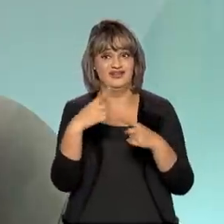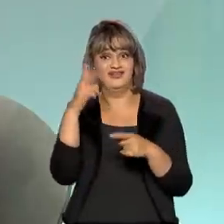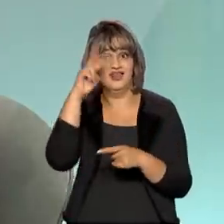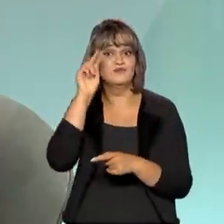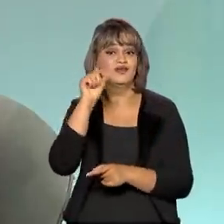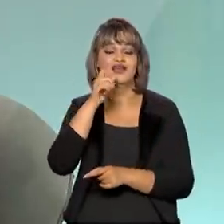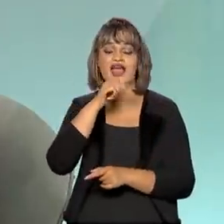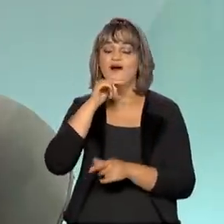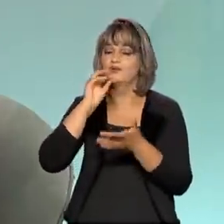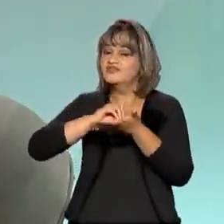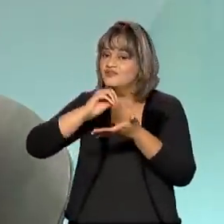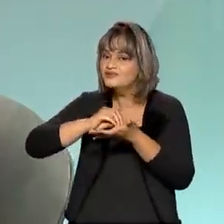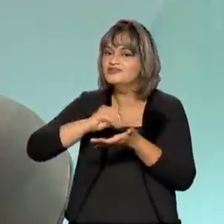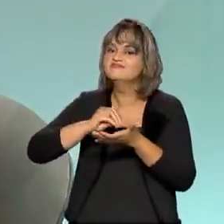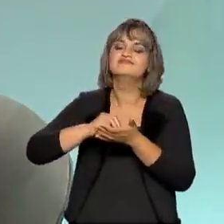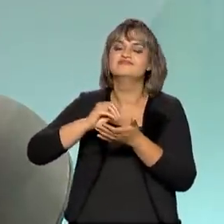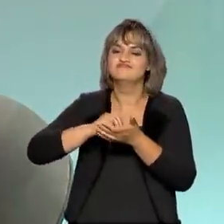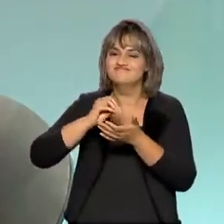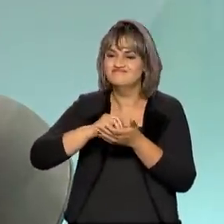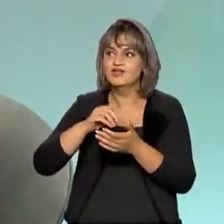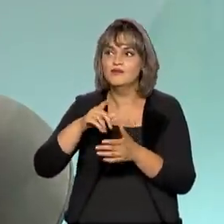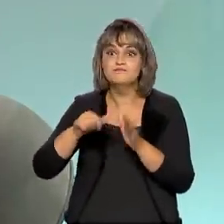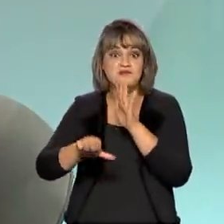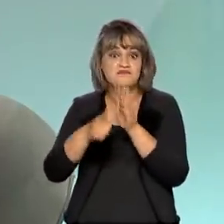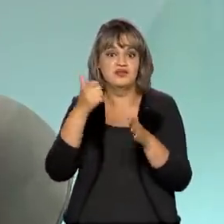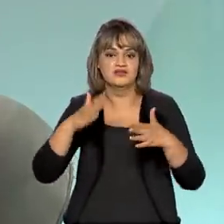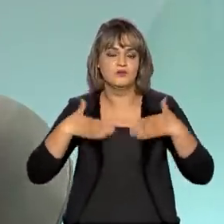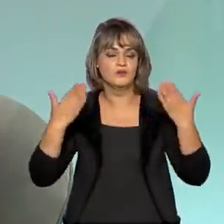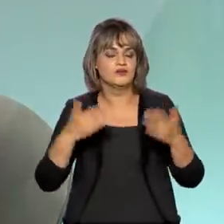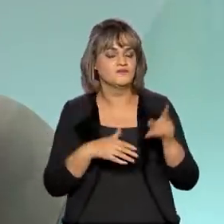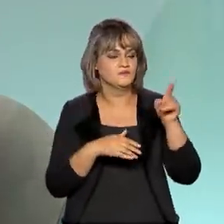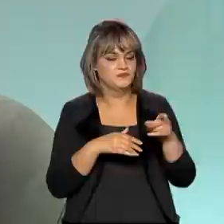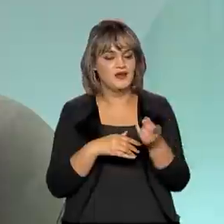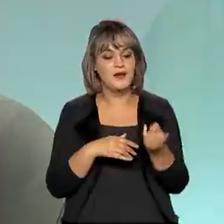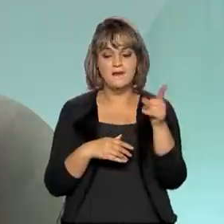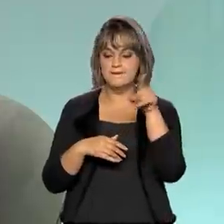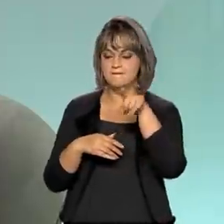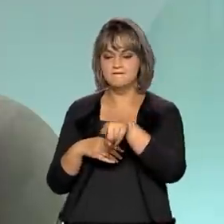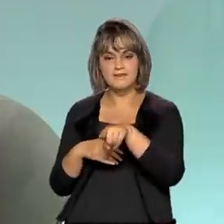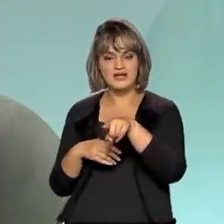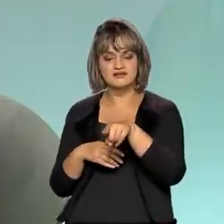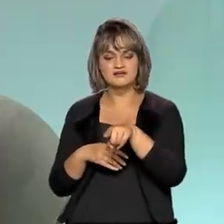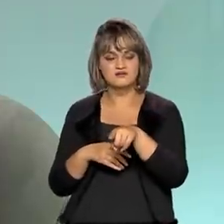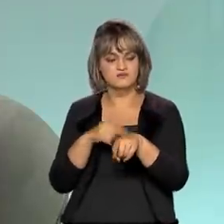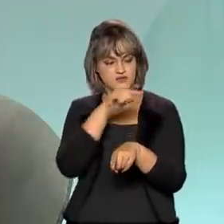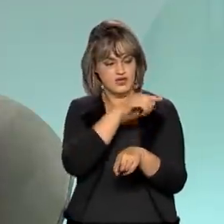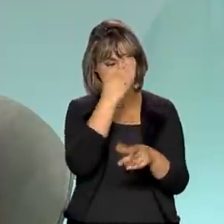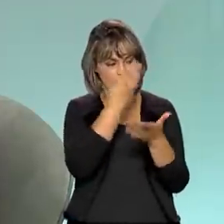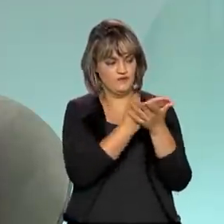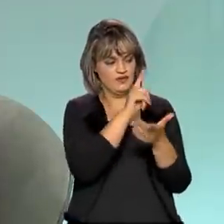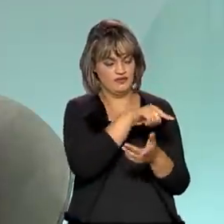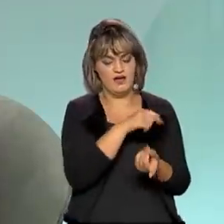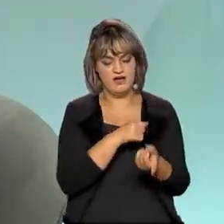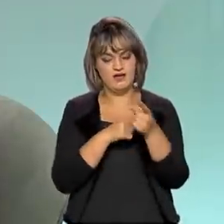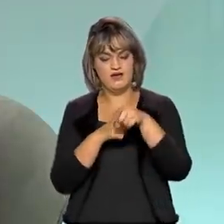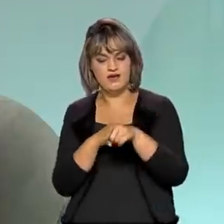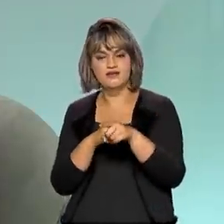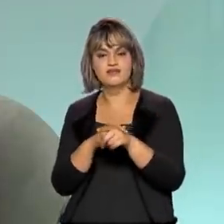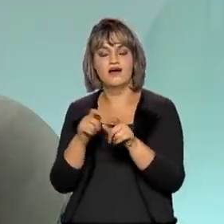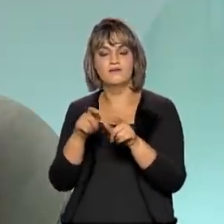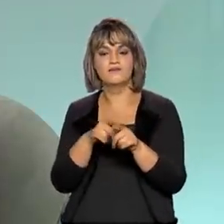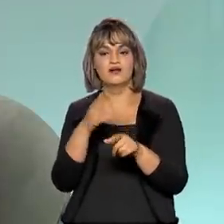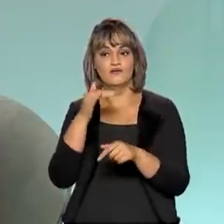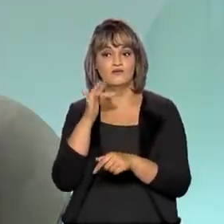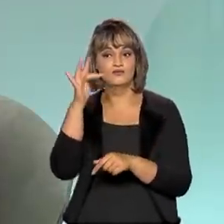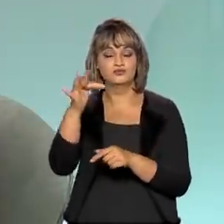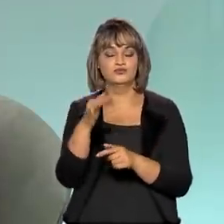índice que excepcional, então a gente não tem isso no histórico. E, ao mesmo tempo, aumenta-se a confiabilidade e você tem a possibilidade de reduzir a conta,